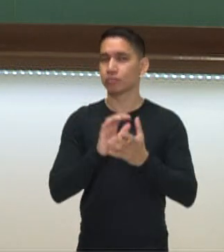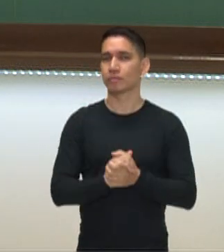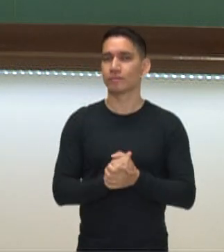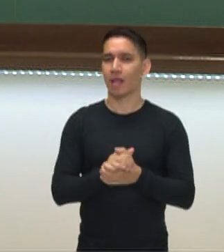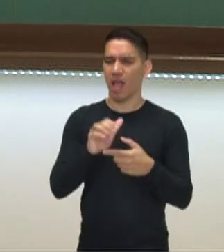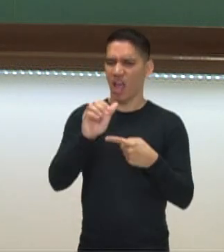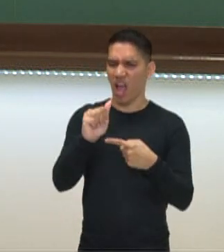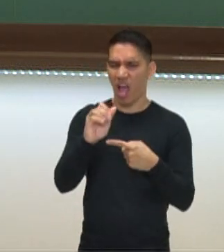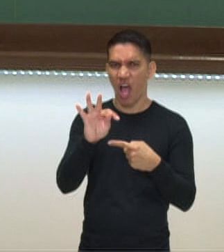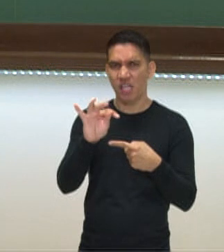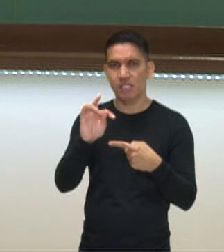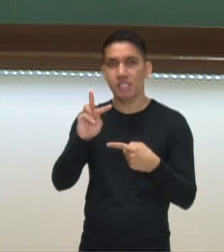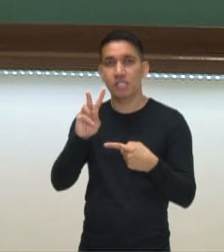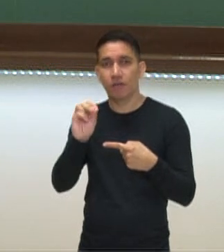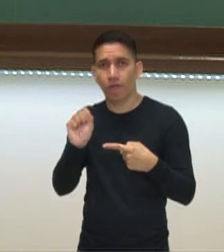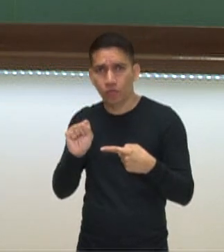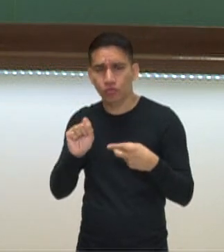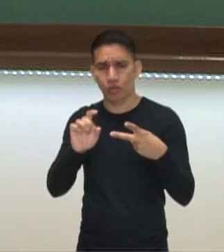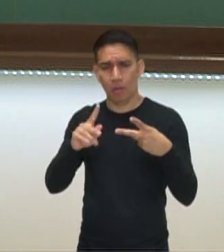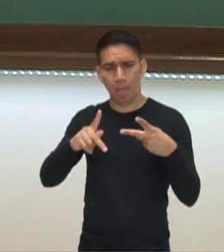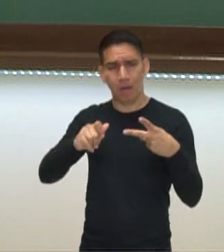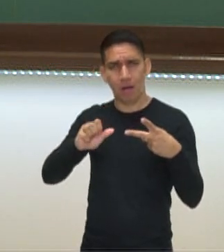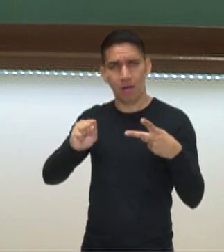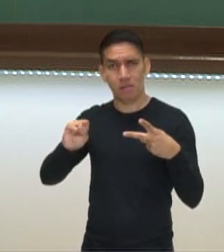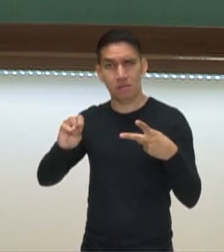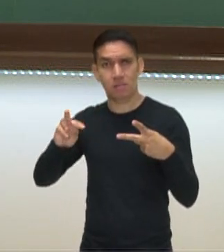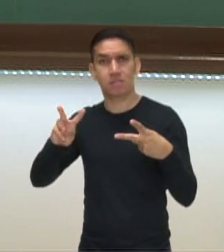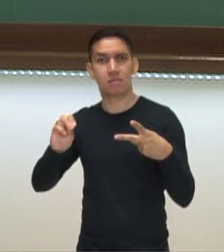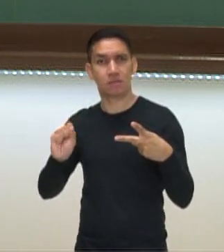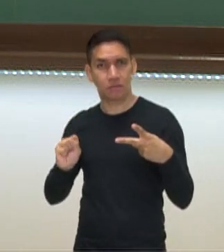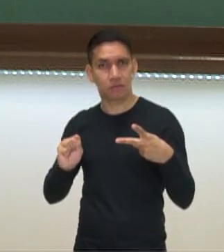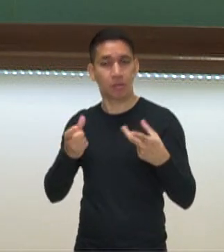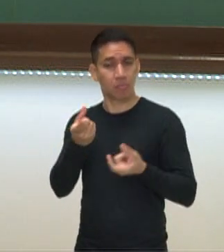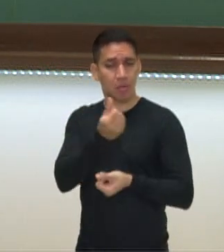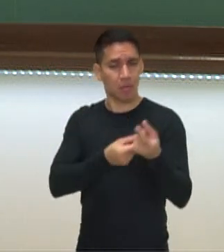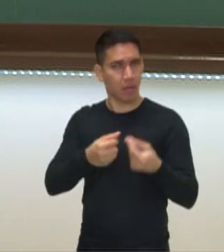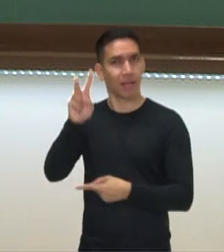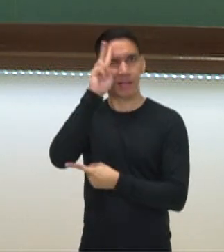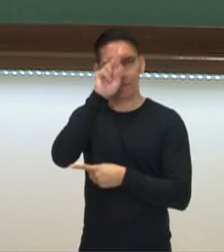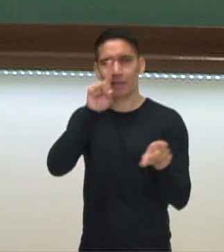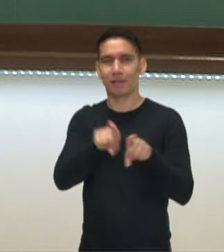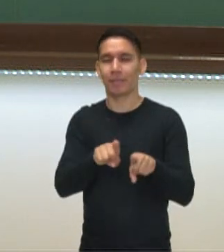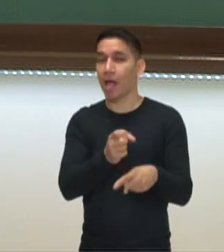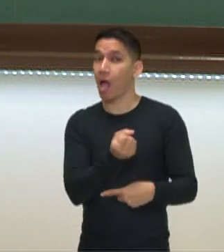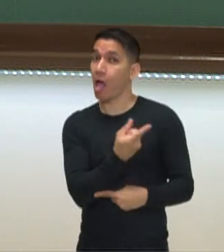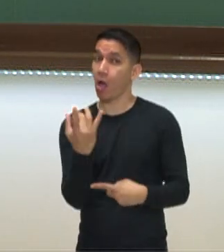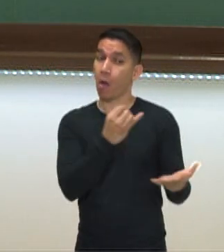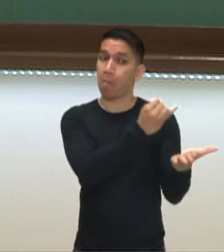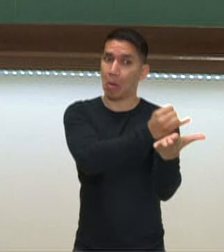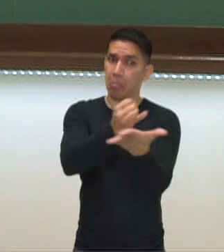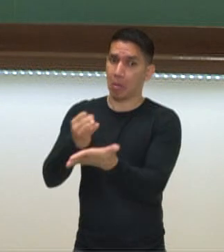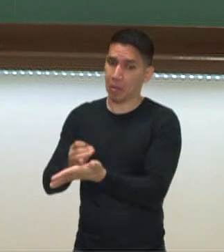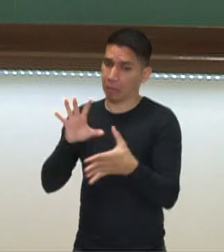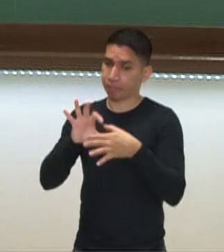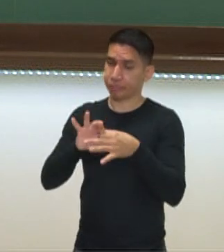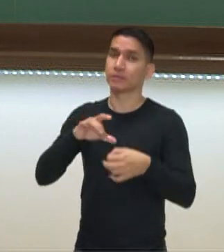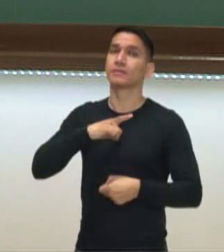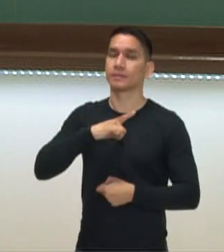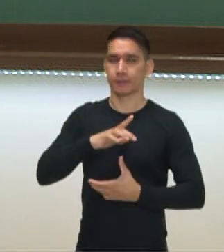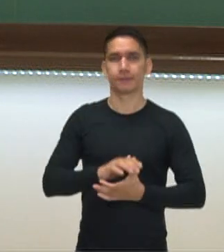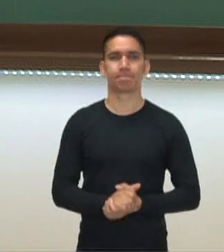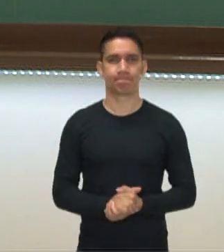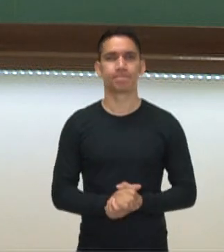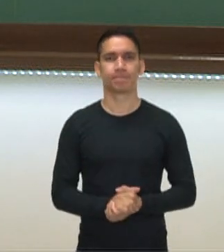ativos e passivos financeiros e relembrar alguns impostos que incidem sobre esses ativos e